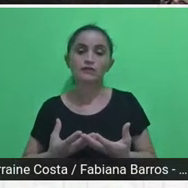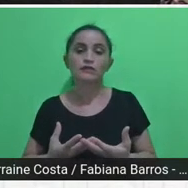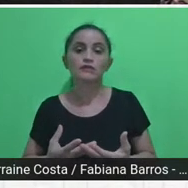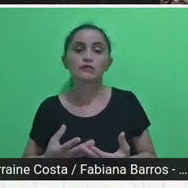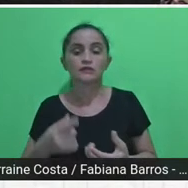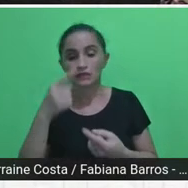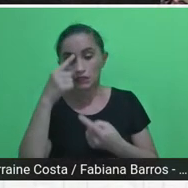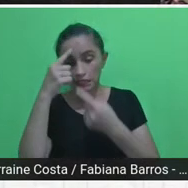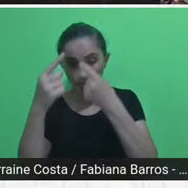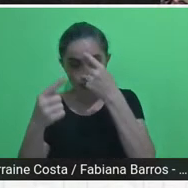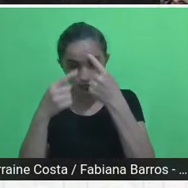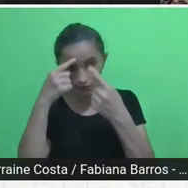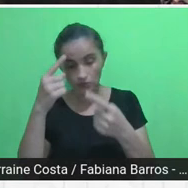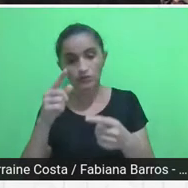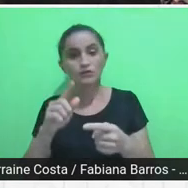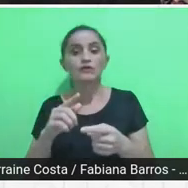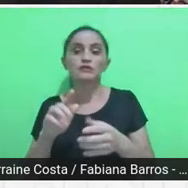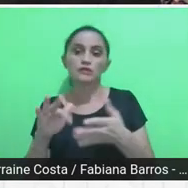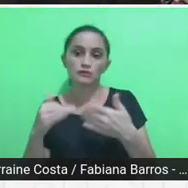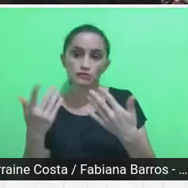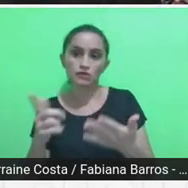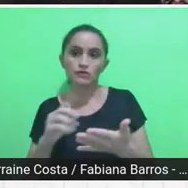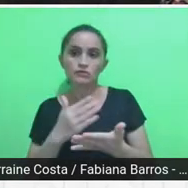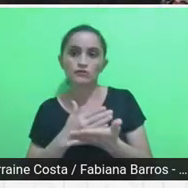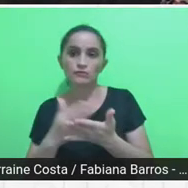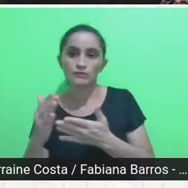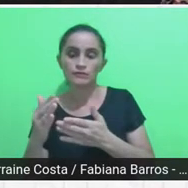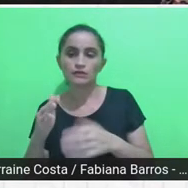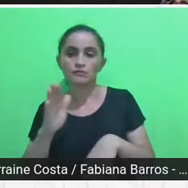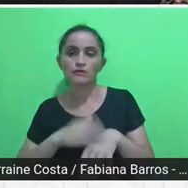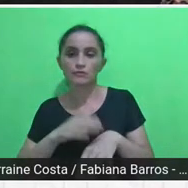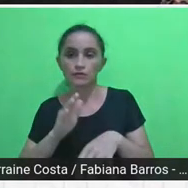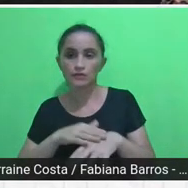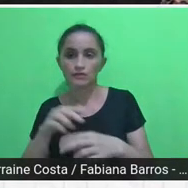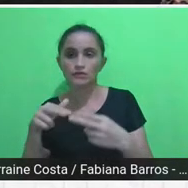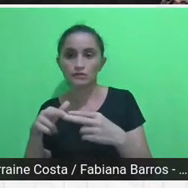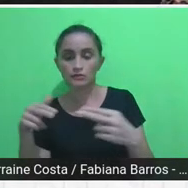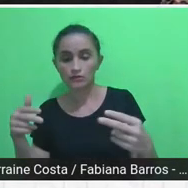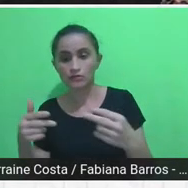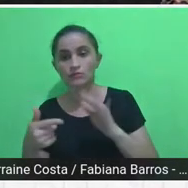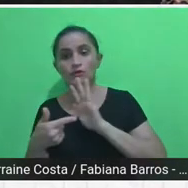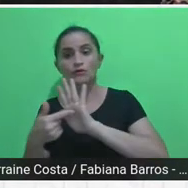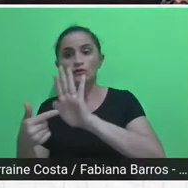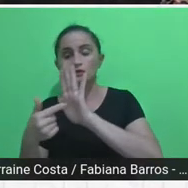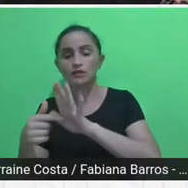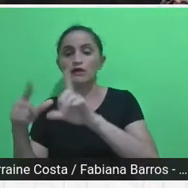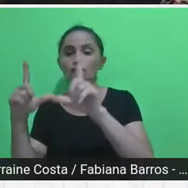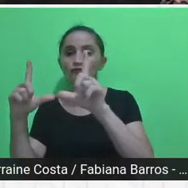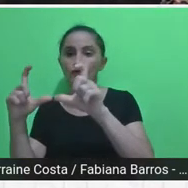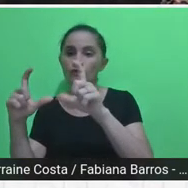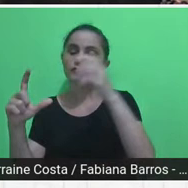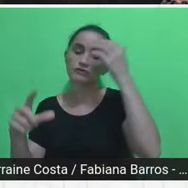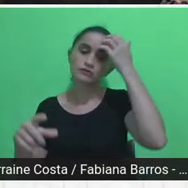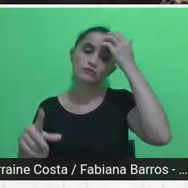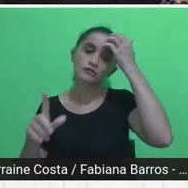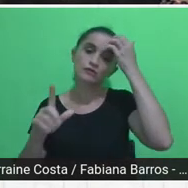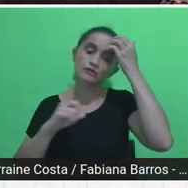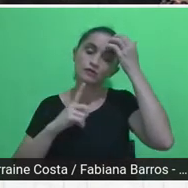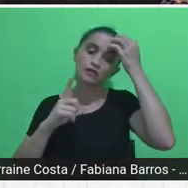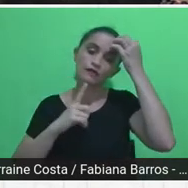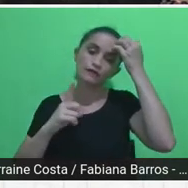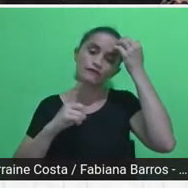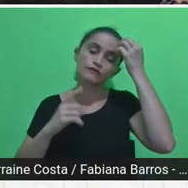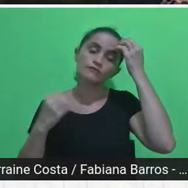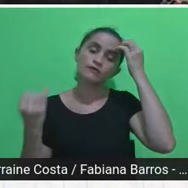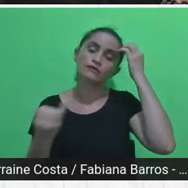remota, como vocês estão vendo ali, através das aulas expositivas e depois através das oficinas. Uma coisa muito importante que nós fizemos